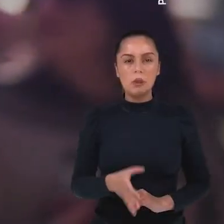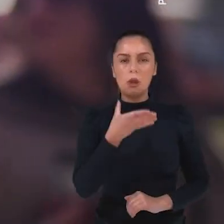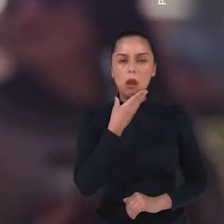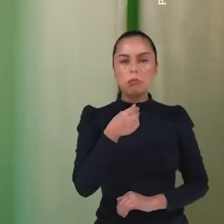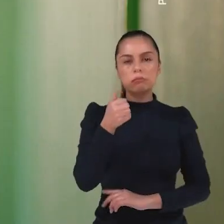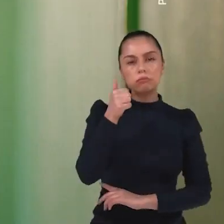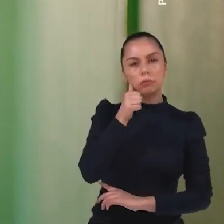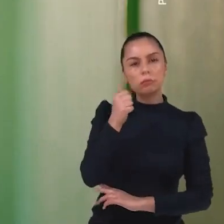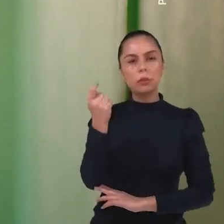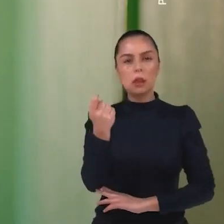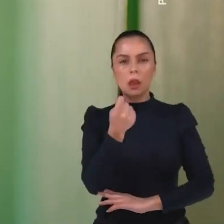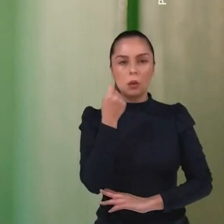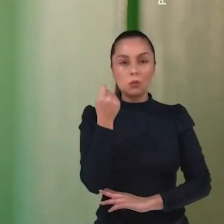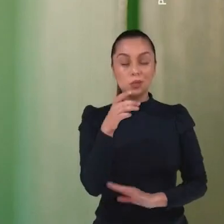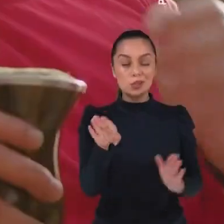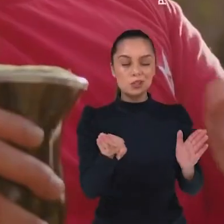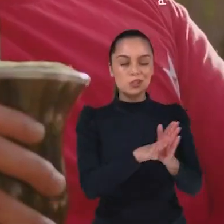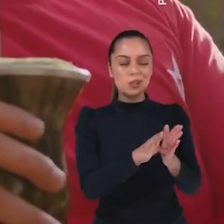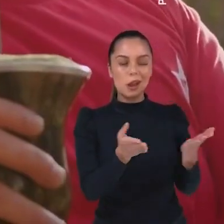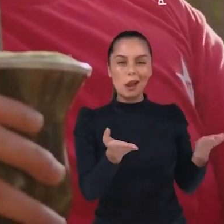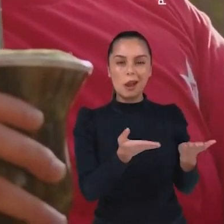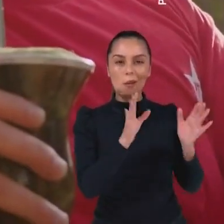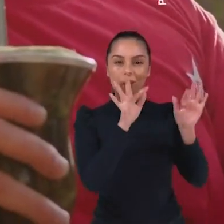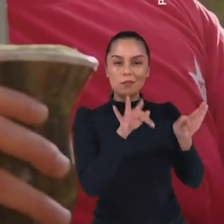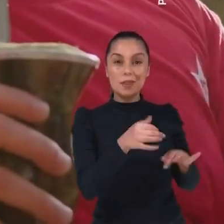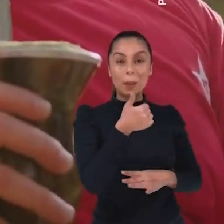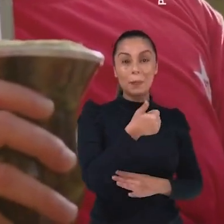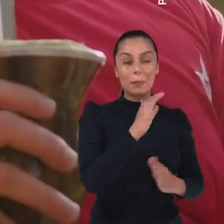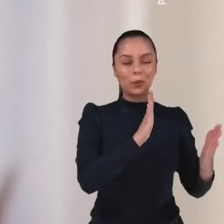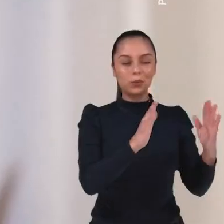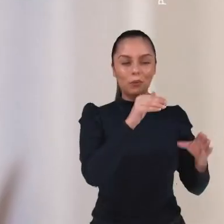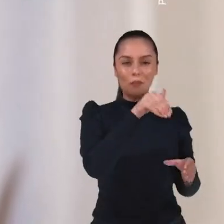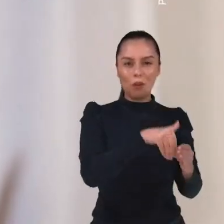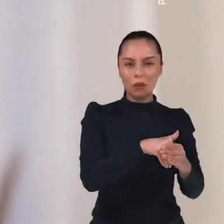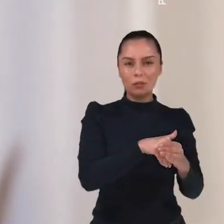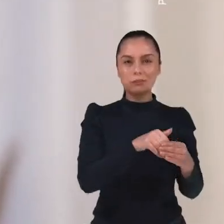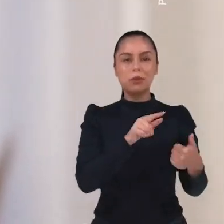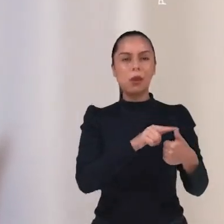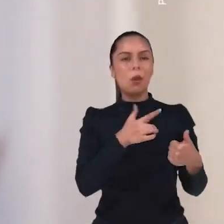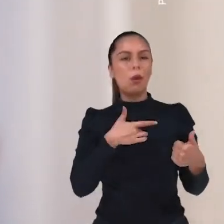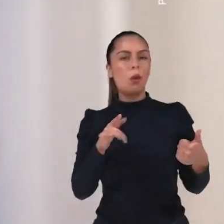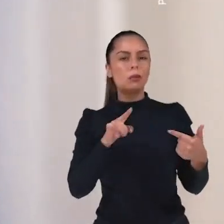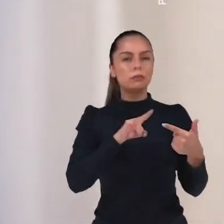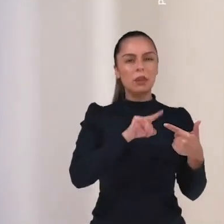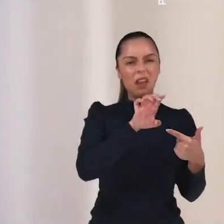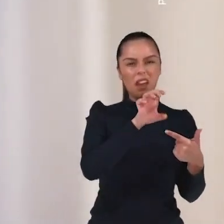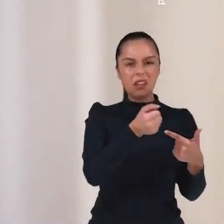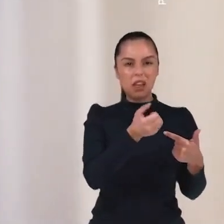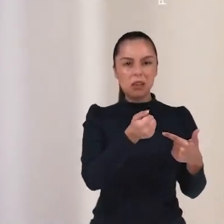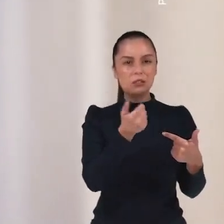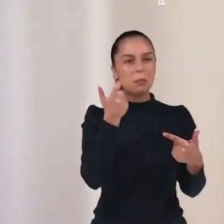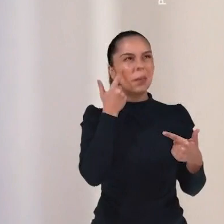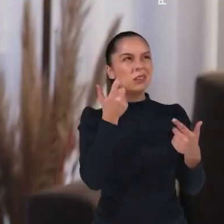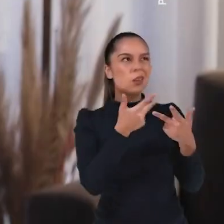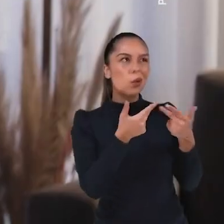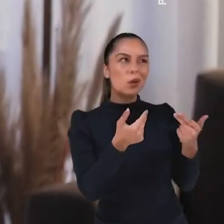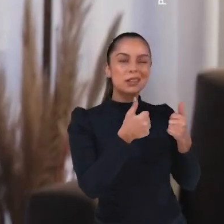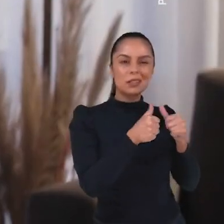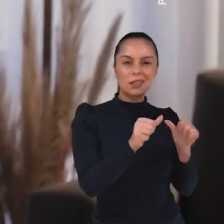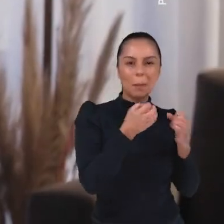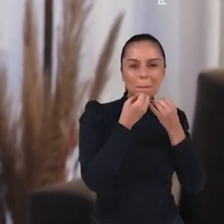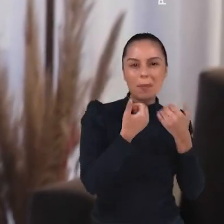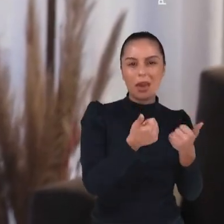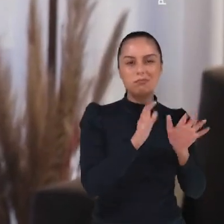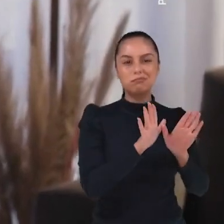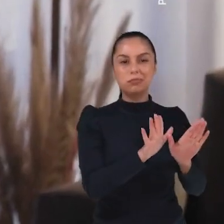Gaúchos e gaúchas, chegamos ao final do primeiro turno dessa eleição. O Onix e o Eduardo Leite, acho que as coisas estão muito bem. Mas e tu